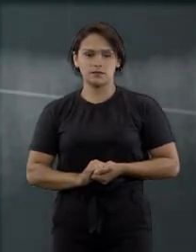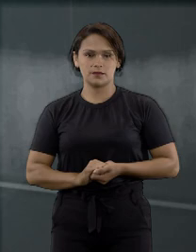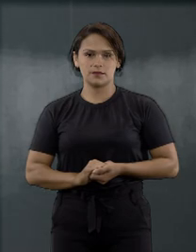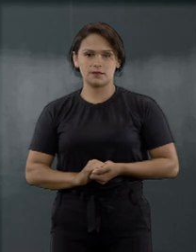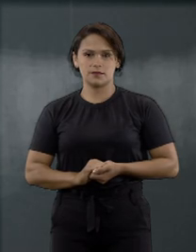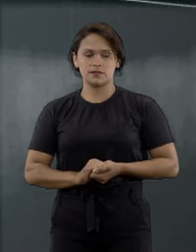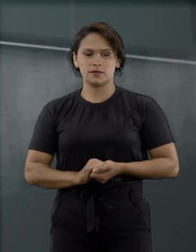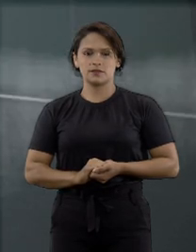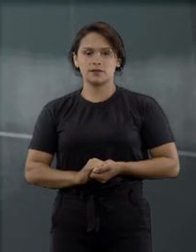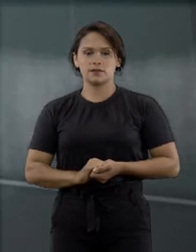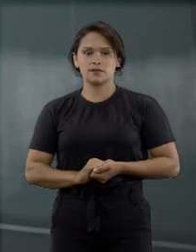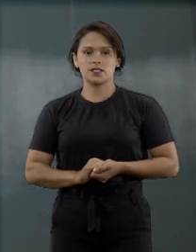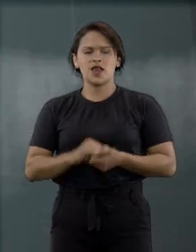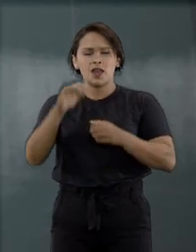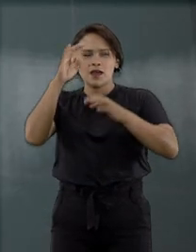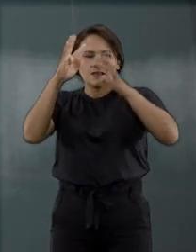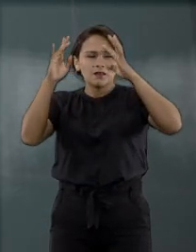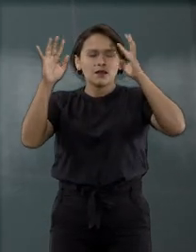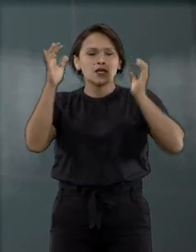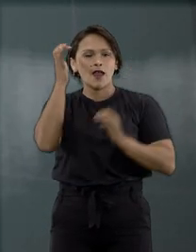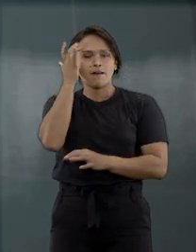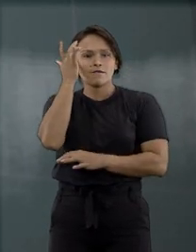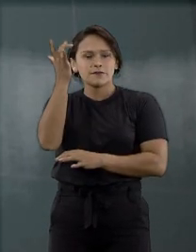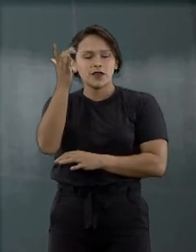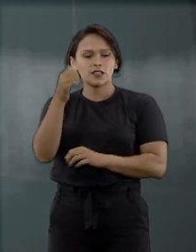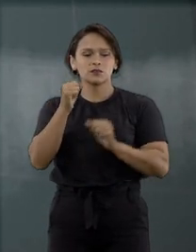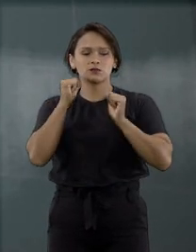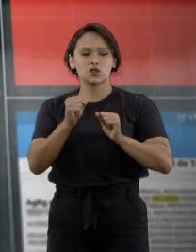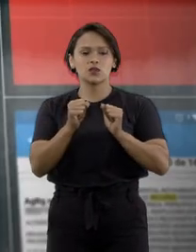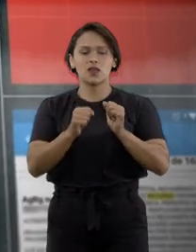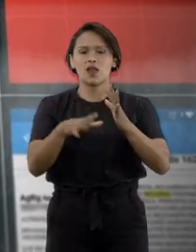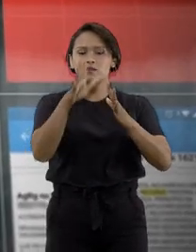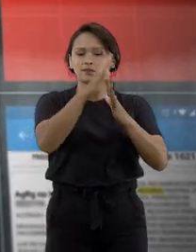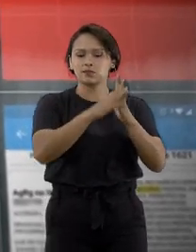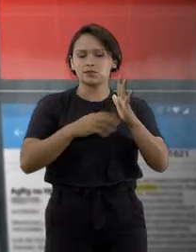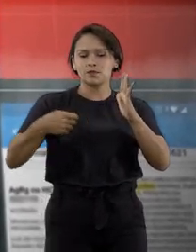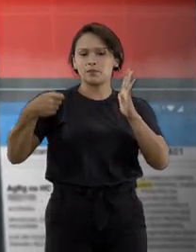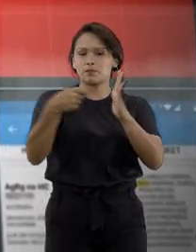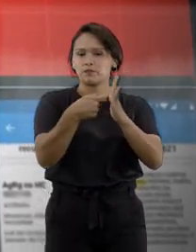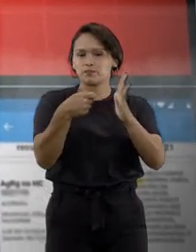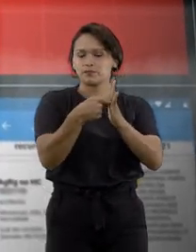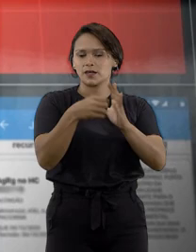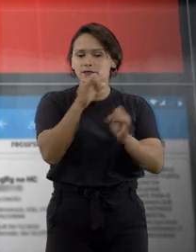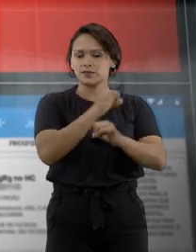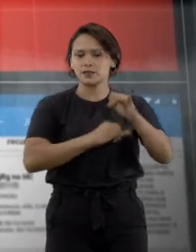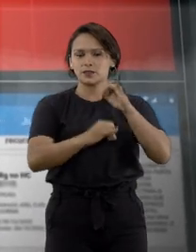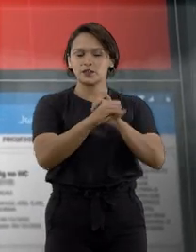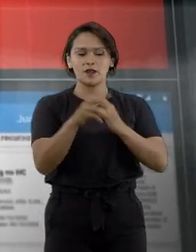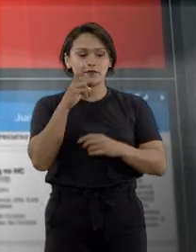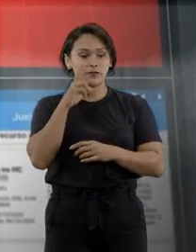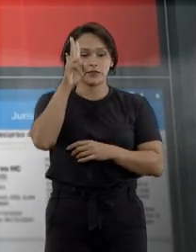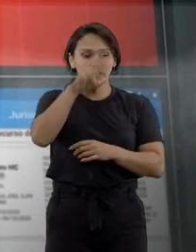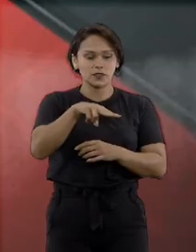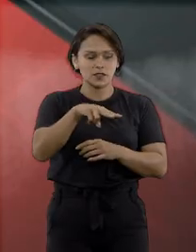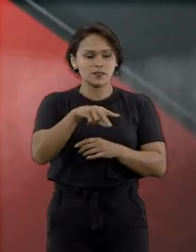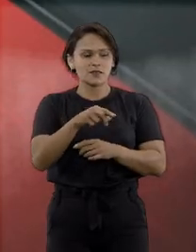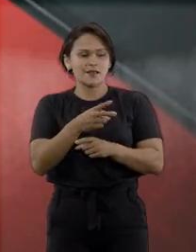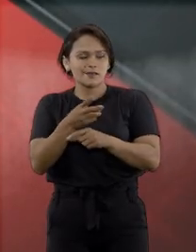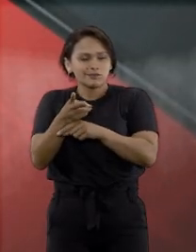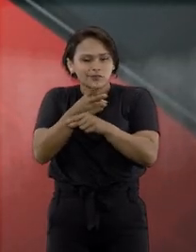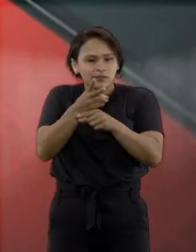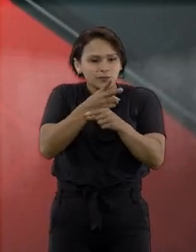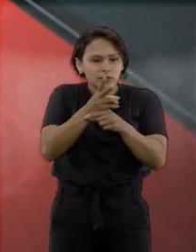Imagine a facilidade de poder peticionar eletronicamente, visualizar e gerenciar de maneira personalizada